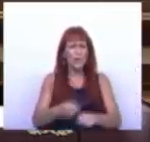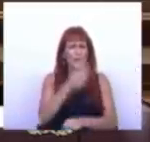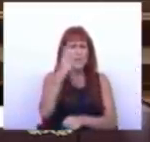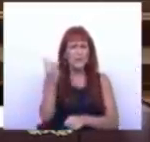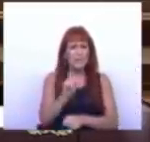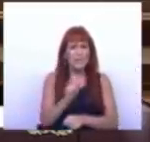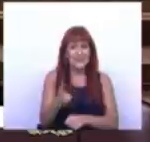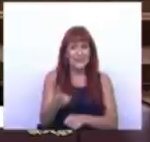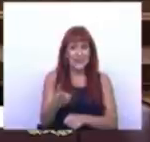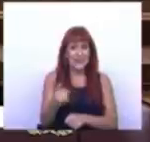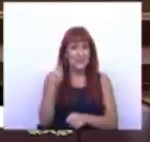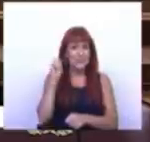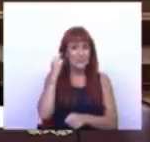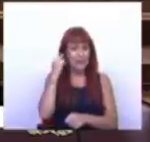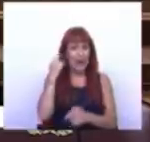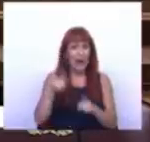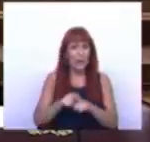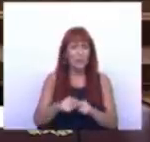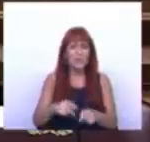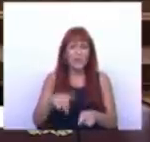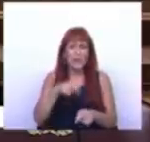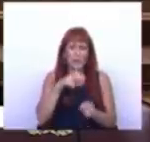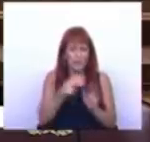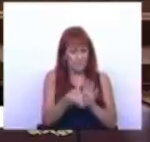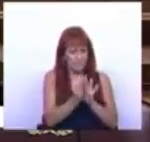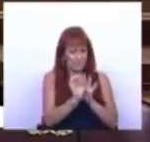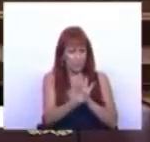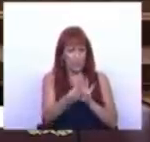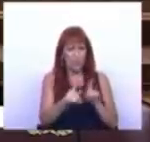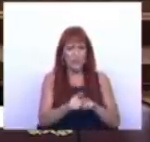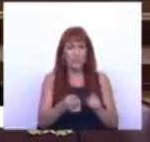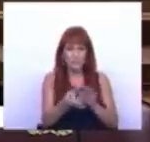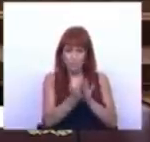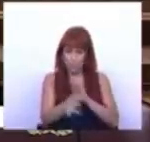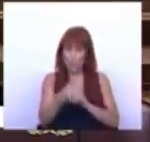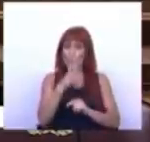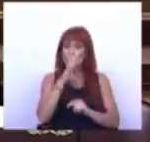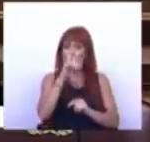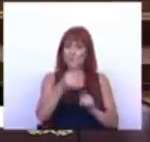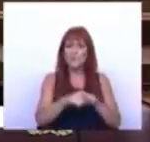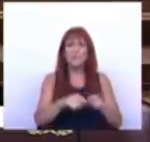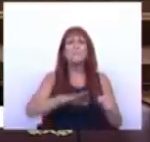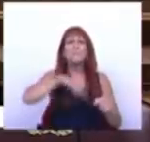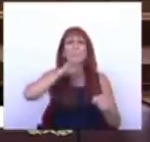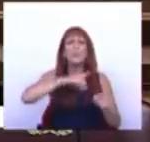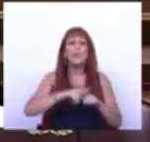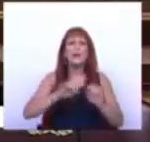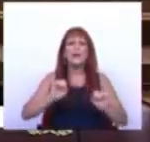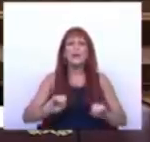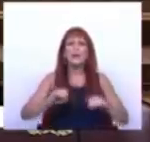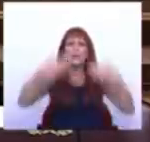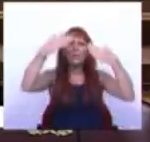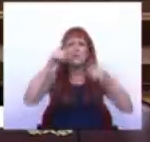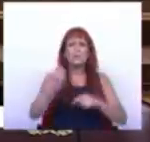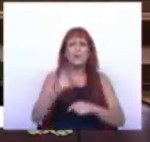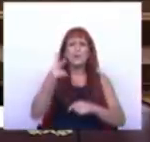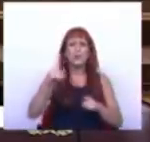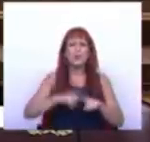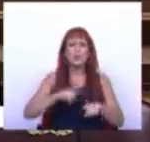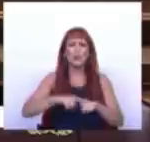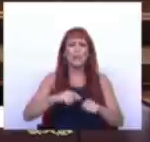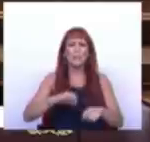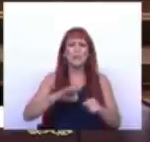meses depois da malfadada portaria, portaria disse eu, e dois meses depois do início das épocas